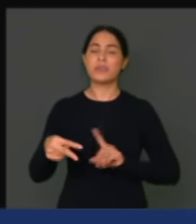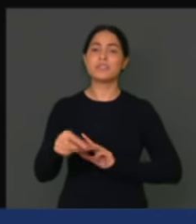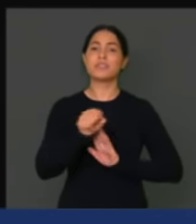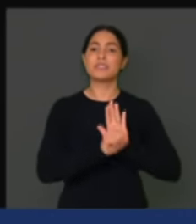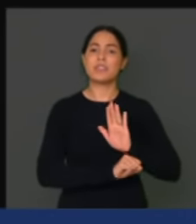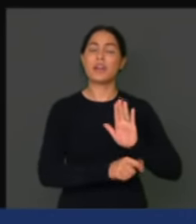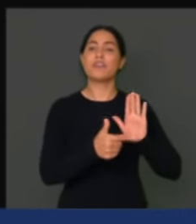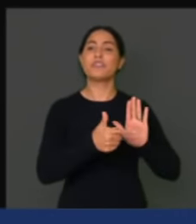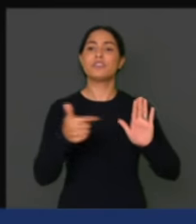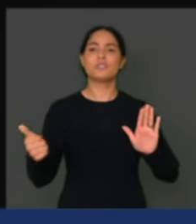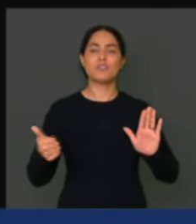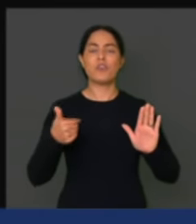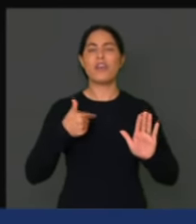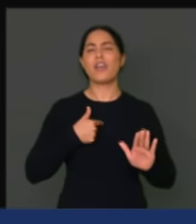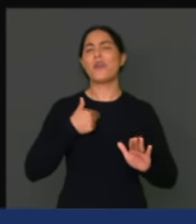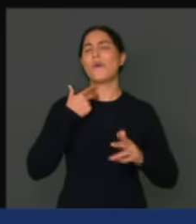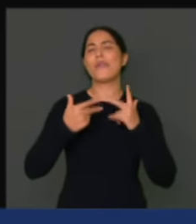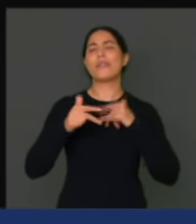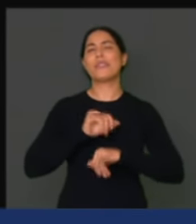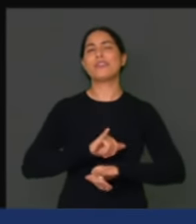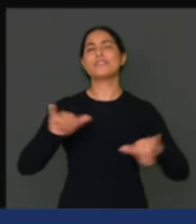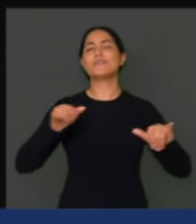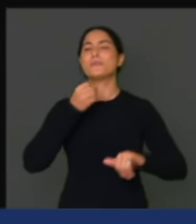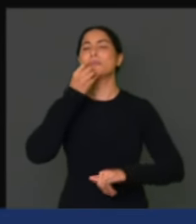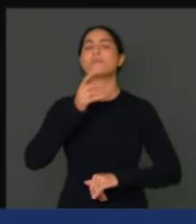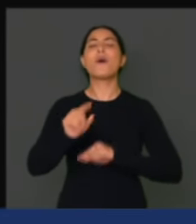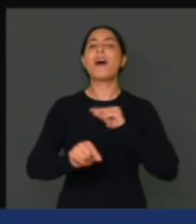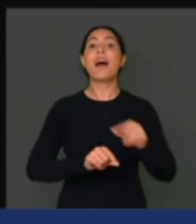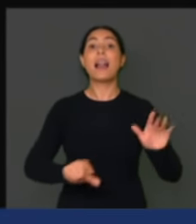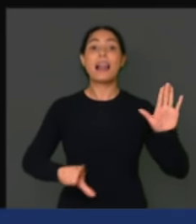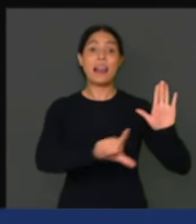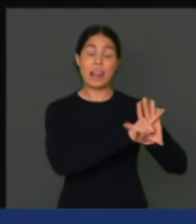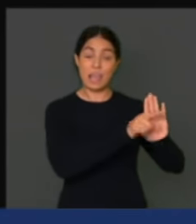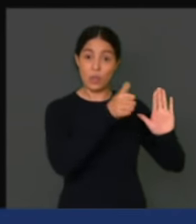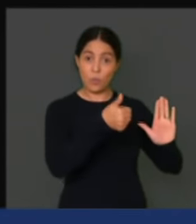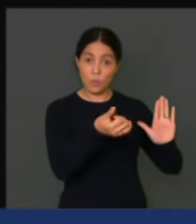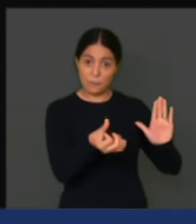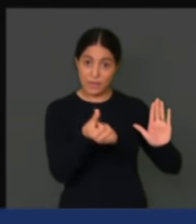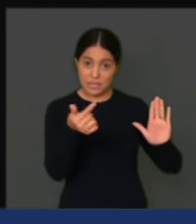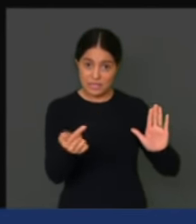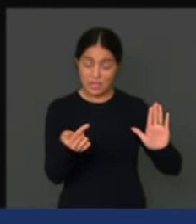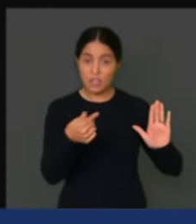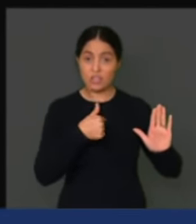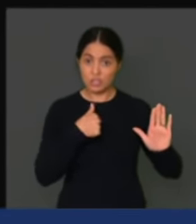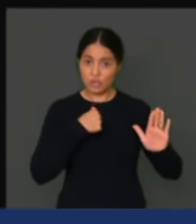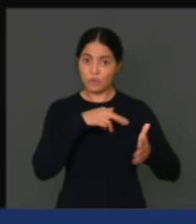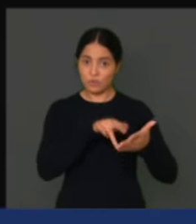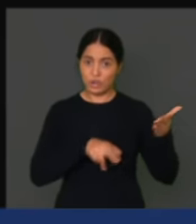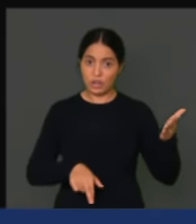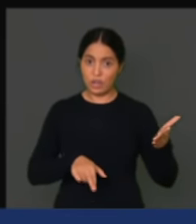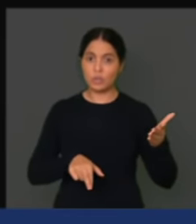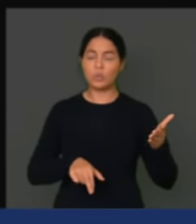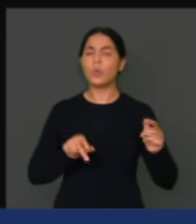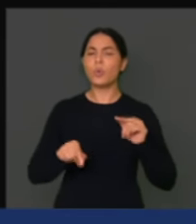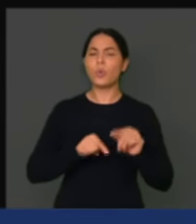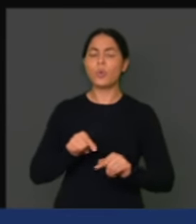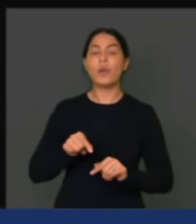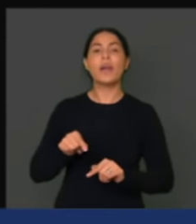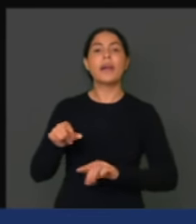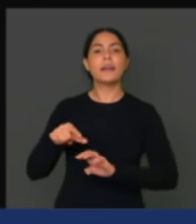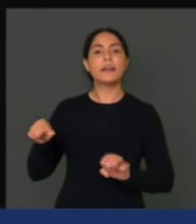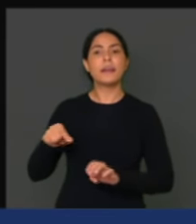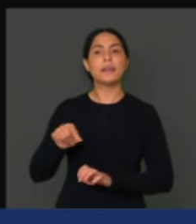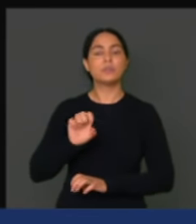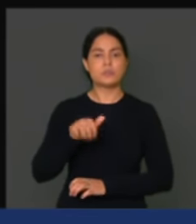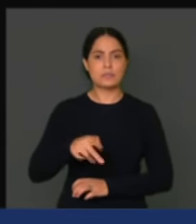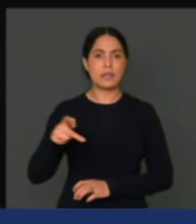boa notícia é que a Lei 167, que eu fui o relator do Simples Nacional, que inclui o Innova Simples,